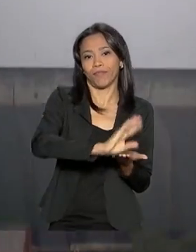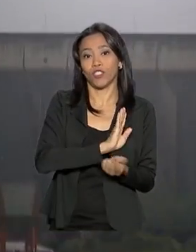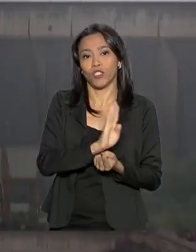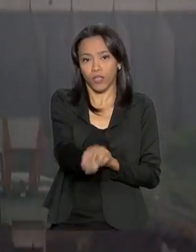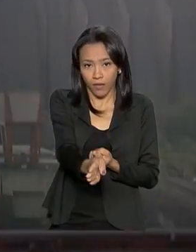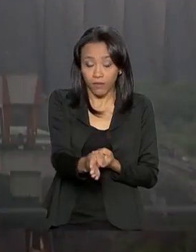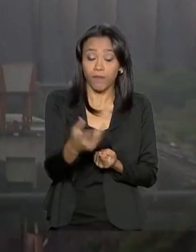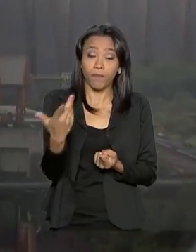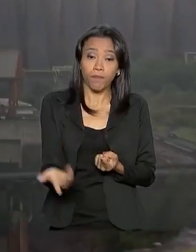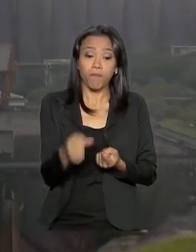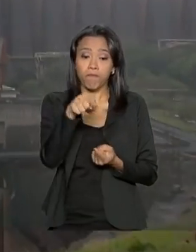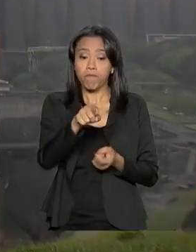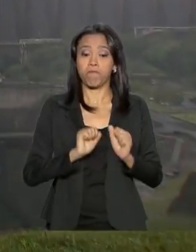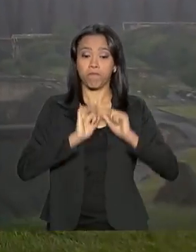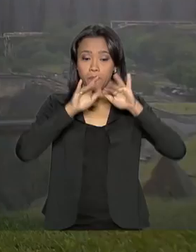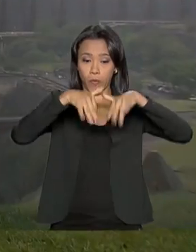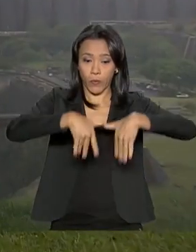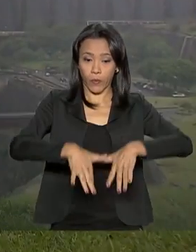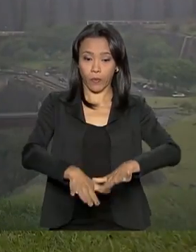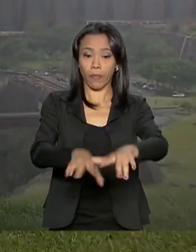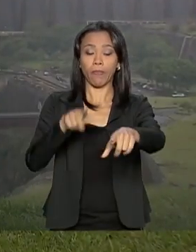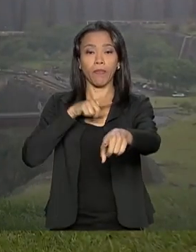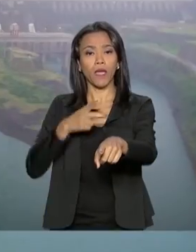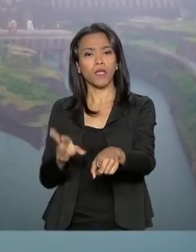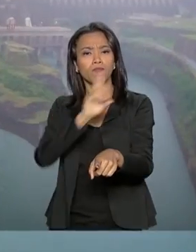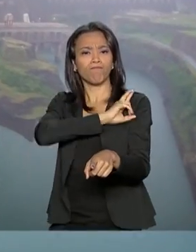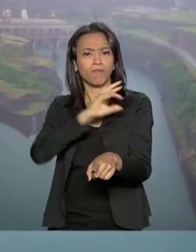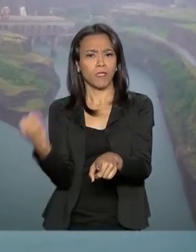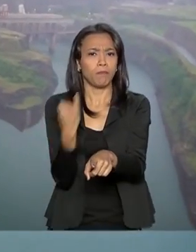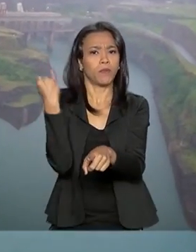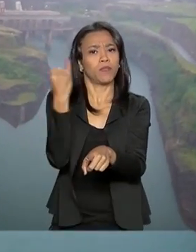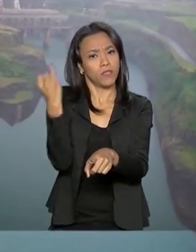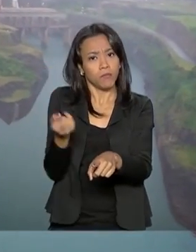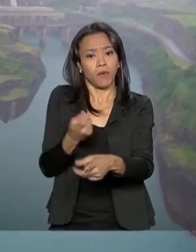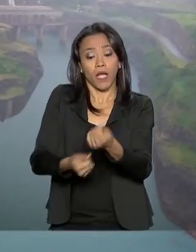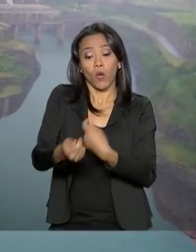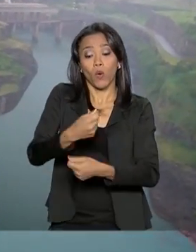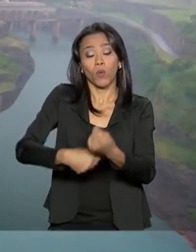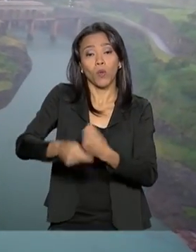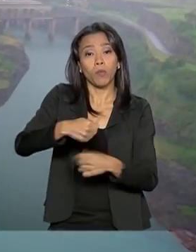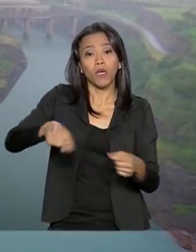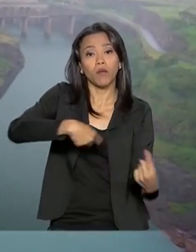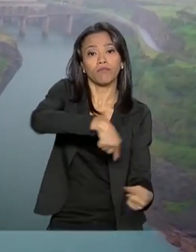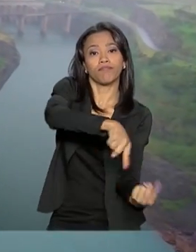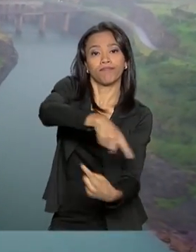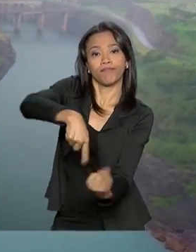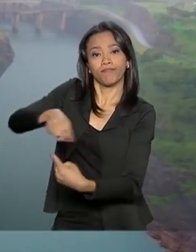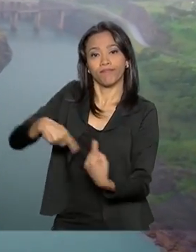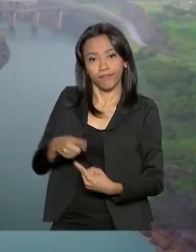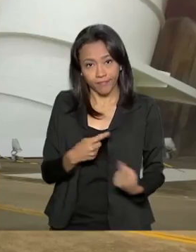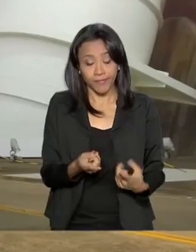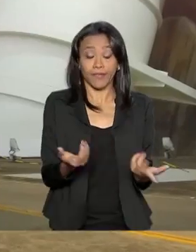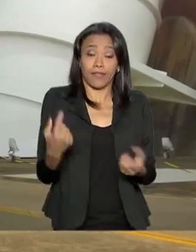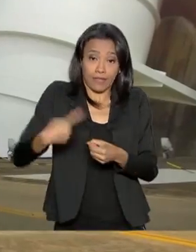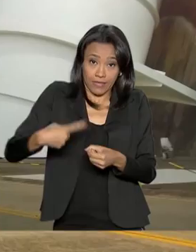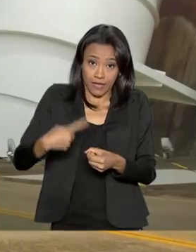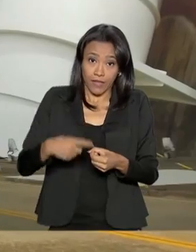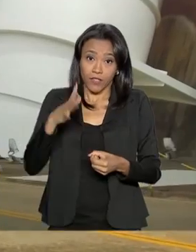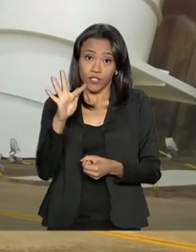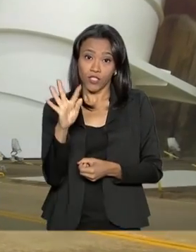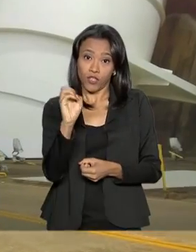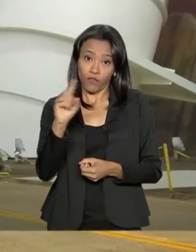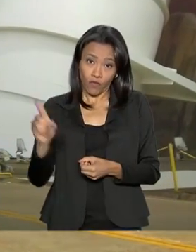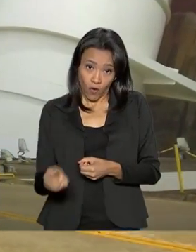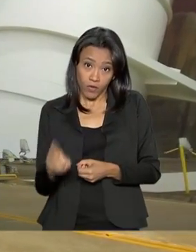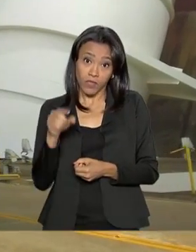disso, a hidrelétrica tem um papel fundamental na economia da cidade de Foz do Iguaçu. São 1.300 empregos